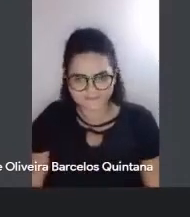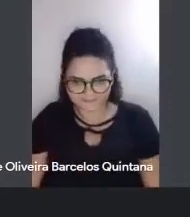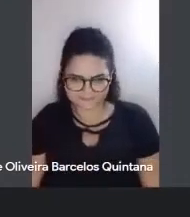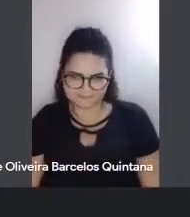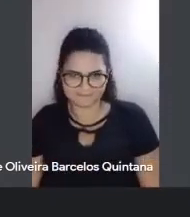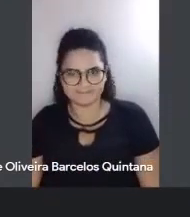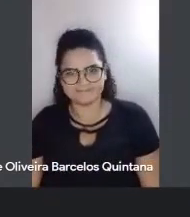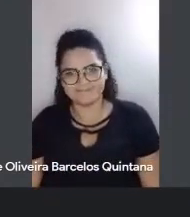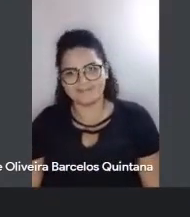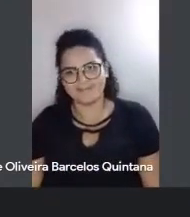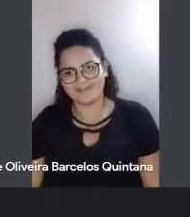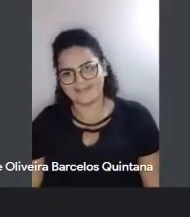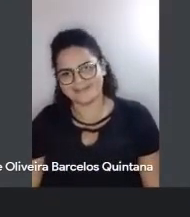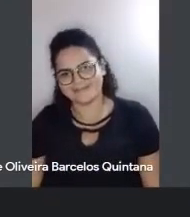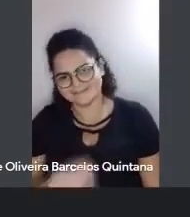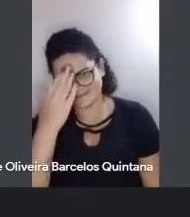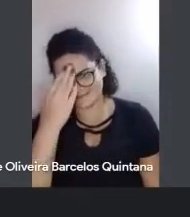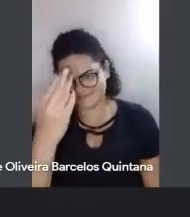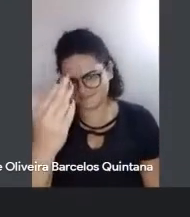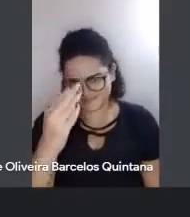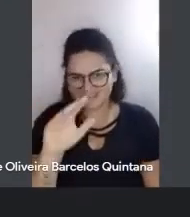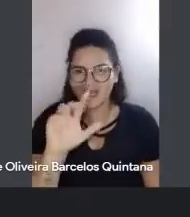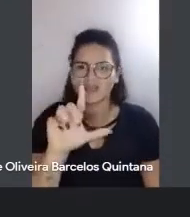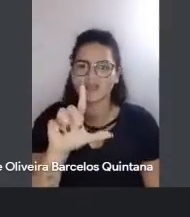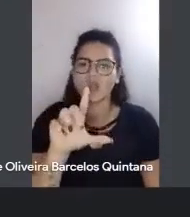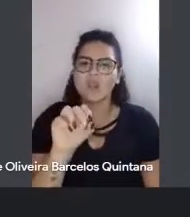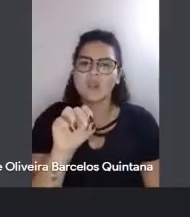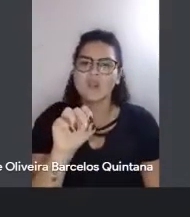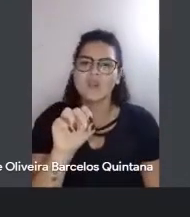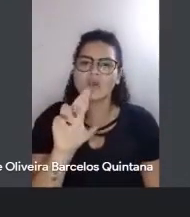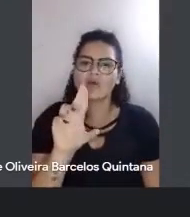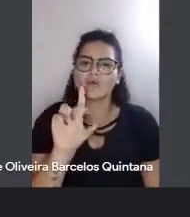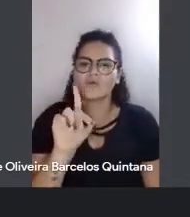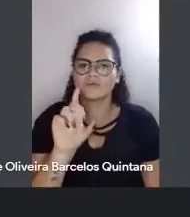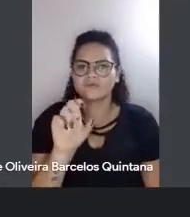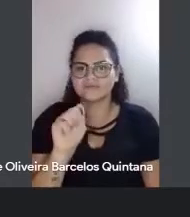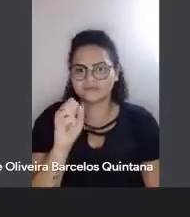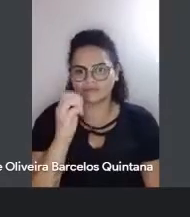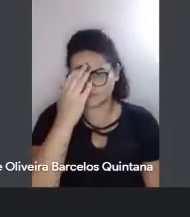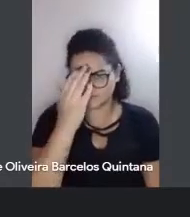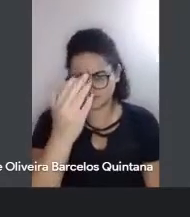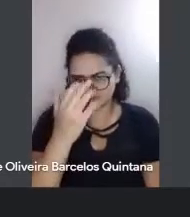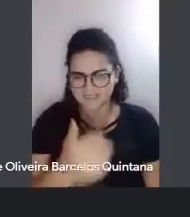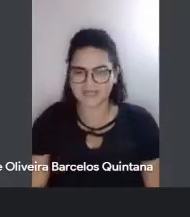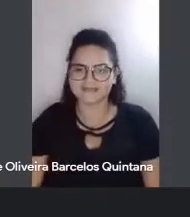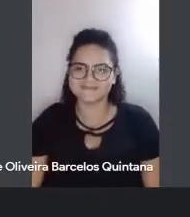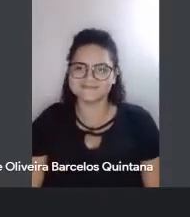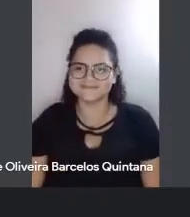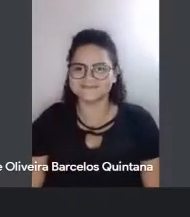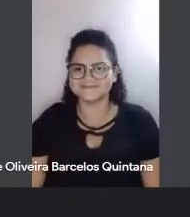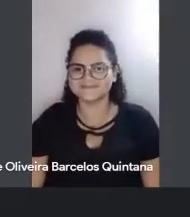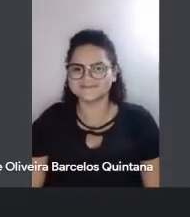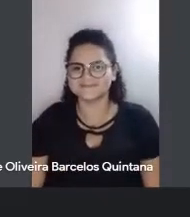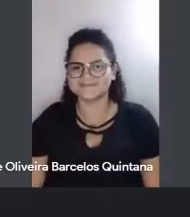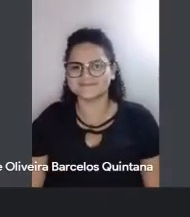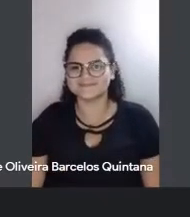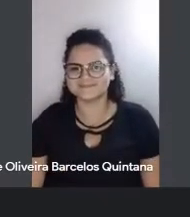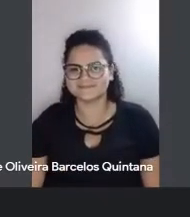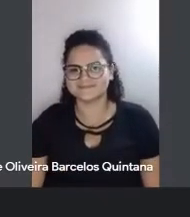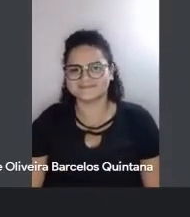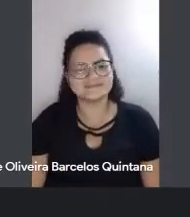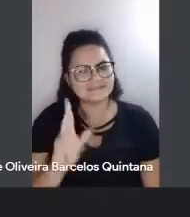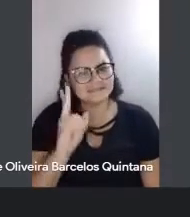Valeu, Lourdes, vai ser uma flor. Lourdes é parcerona aqui dos nossos projetos, Noilton e Regina, está sempre aqui,